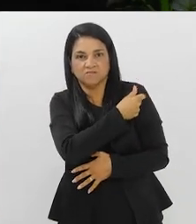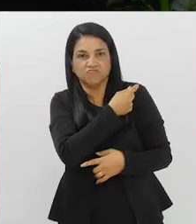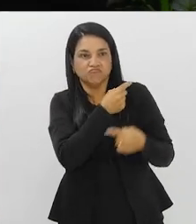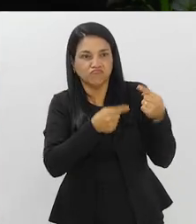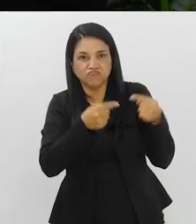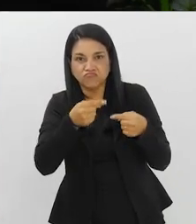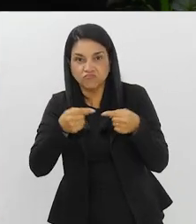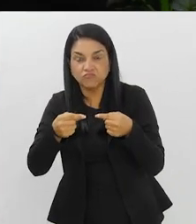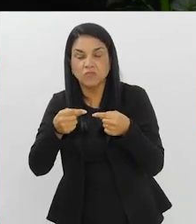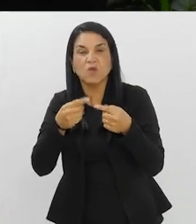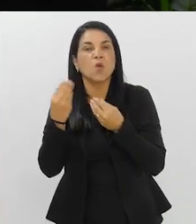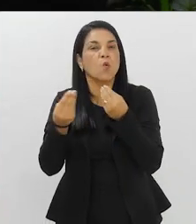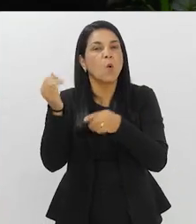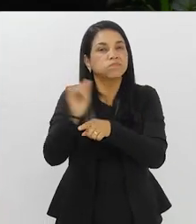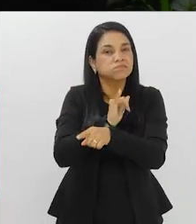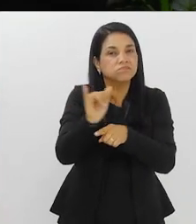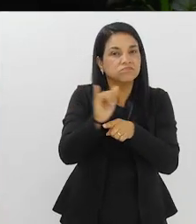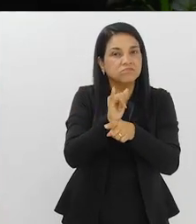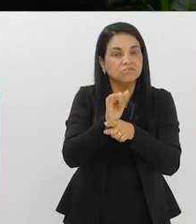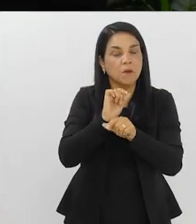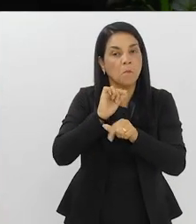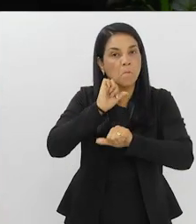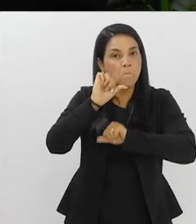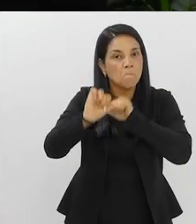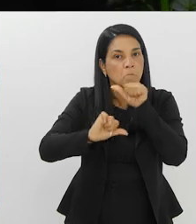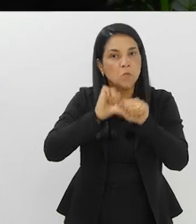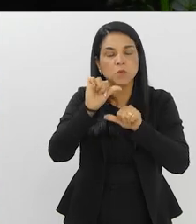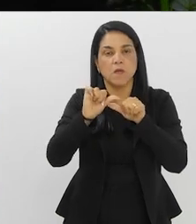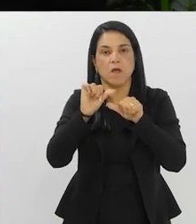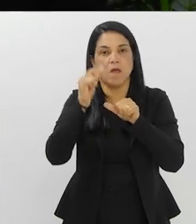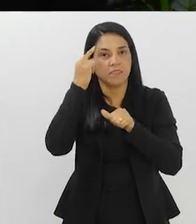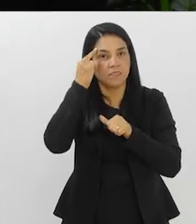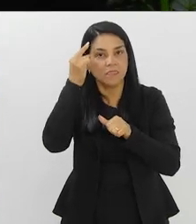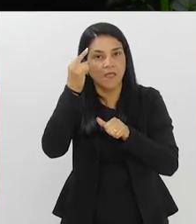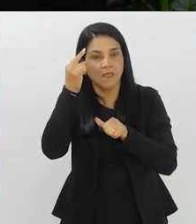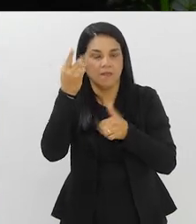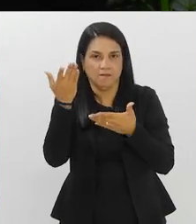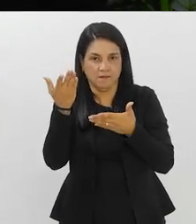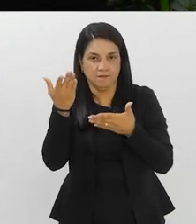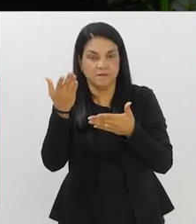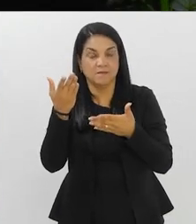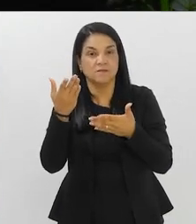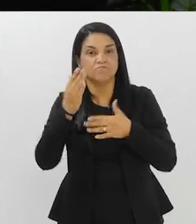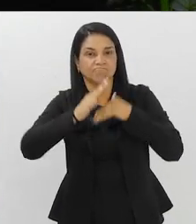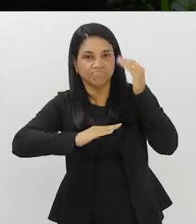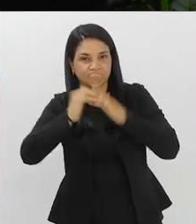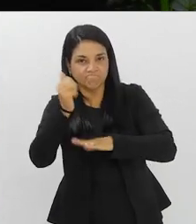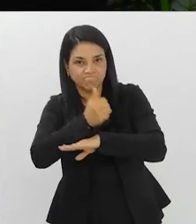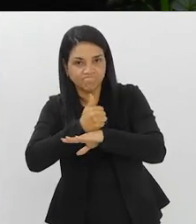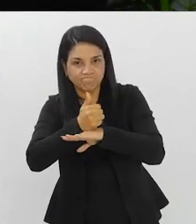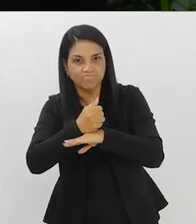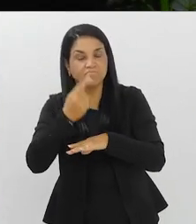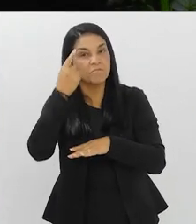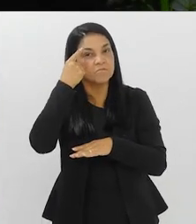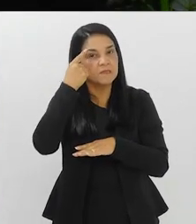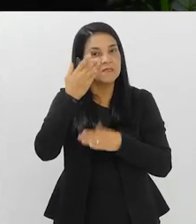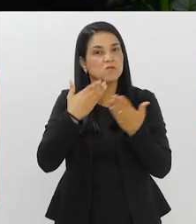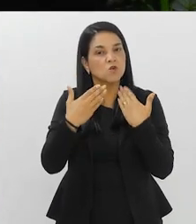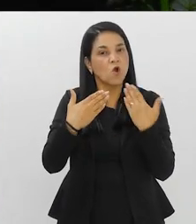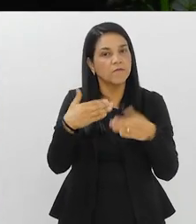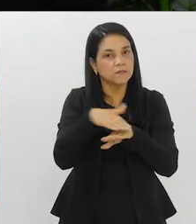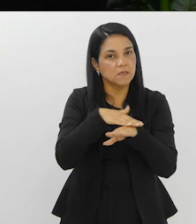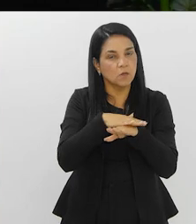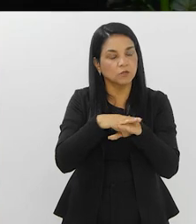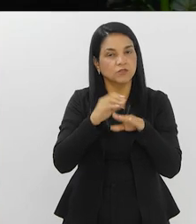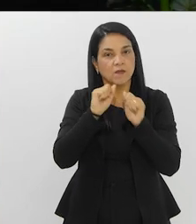para reverter esse quadro e de que forma os profissionais da área vêm agindo para mudar esse cenário? É sobre isso que vamos conversar